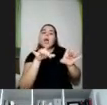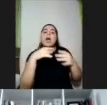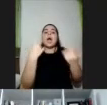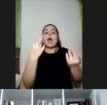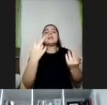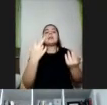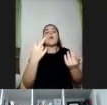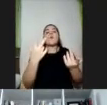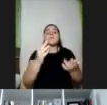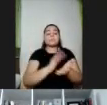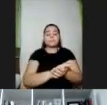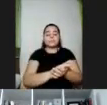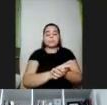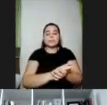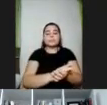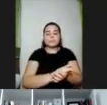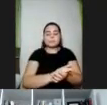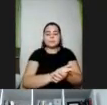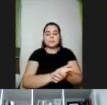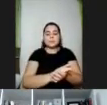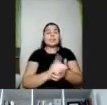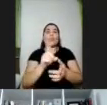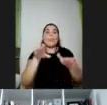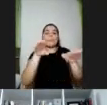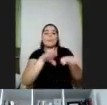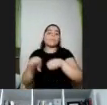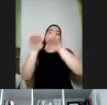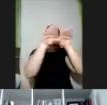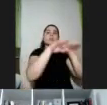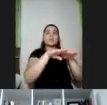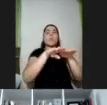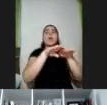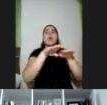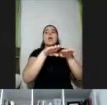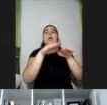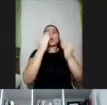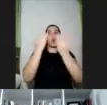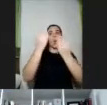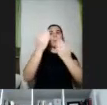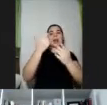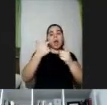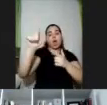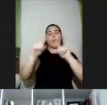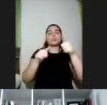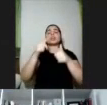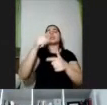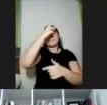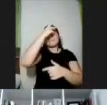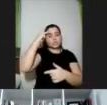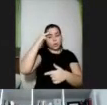num lugar que não é um lugar de equidade em relação às outras pessoas. Então, o que a gente tem trabalhado e que é